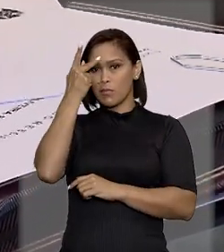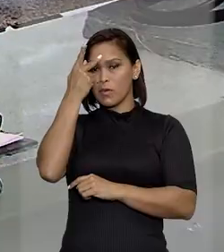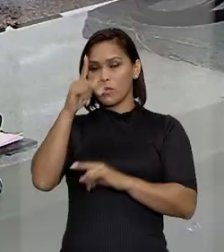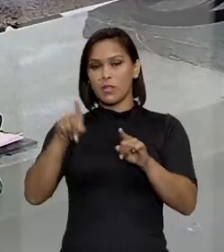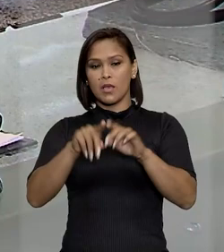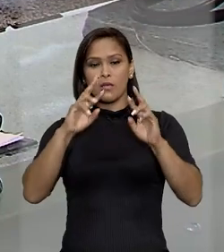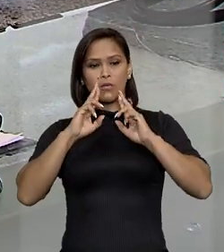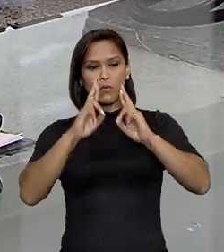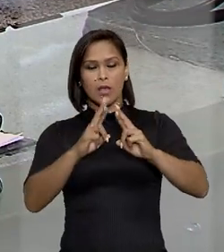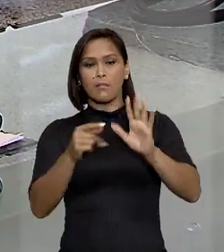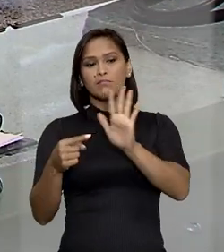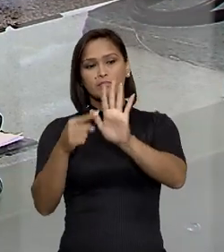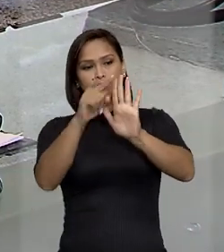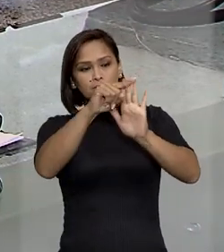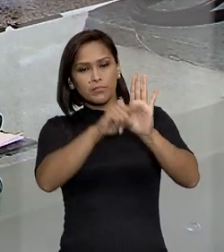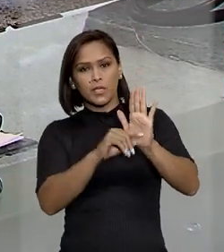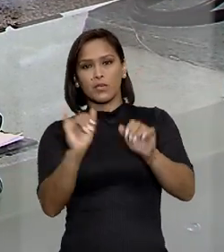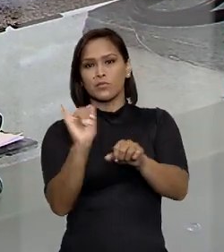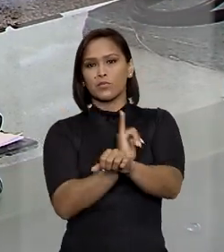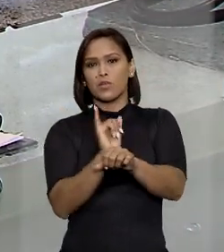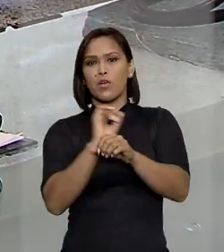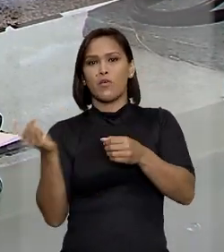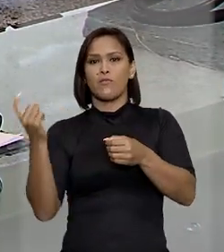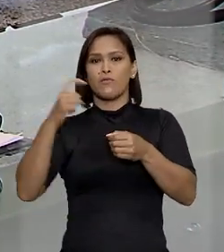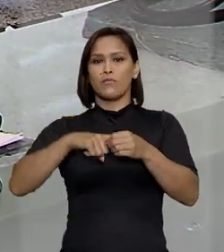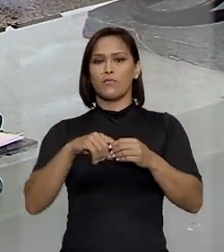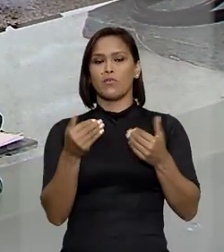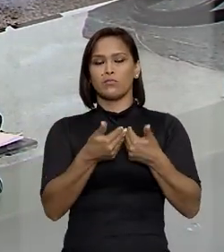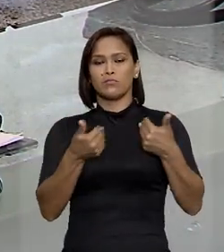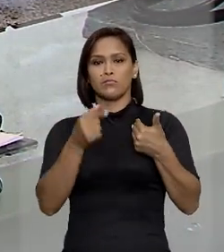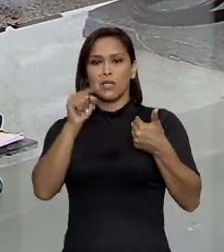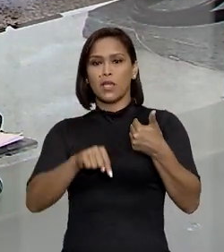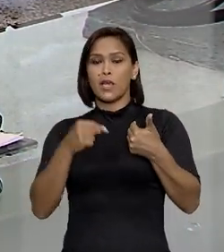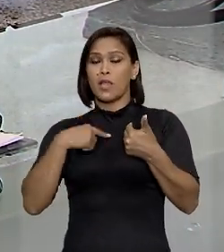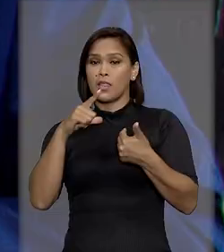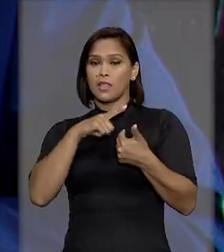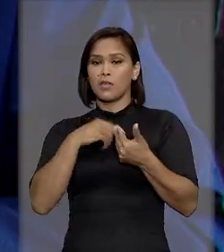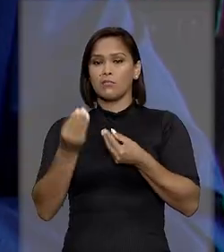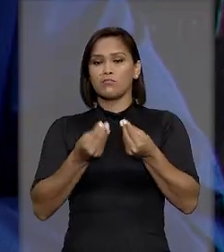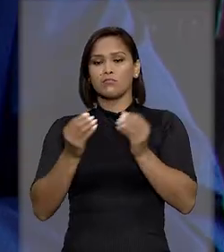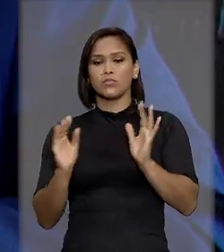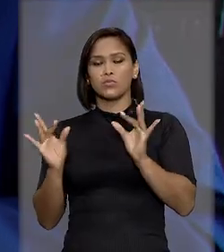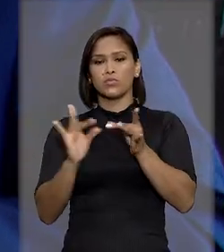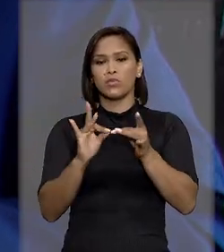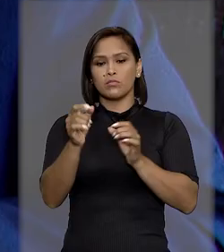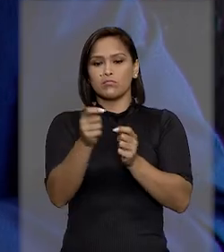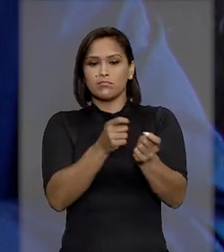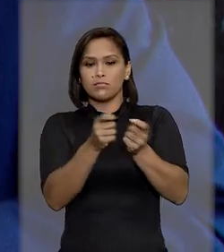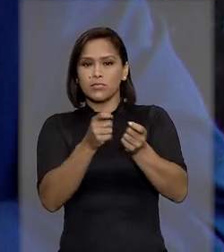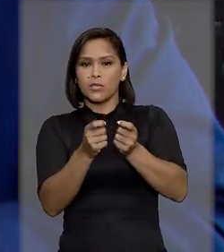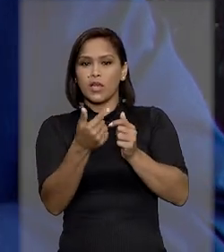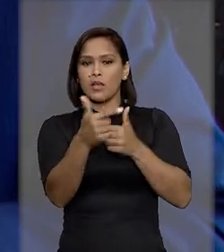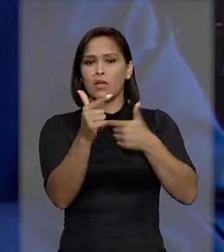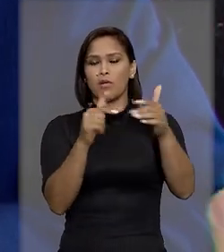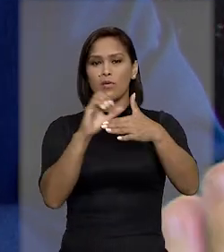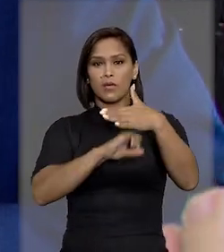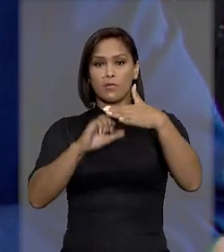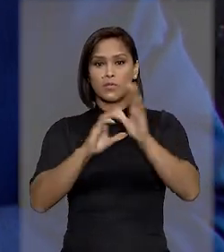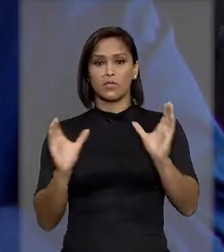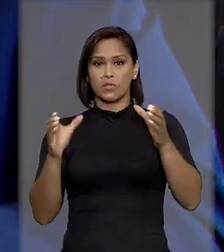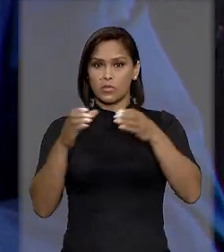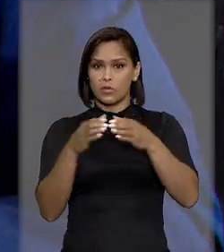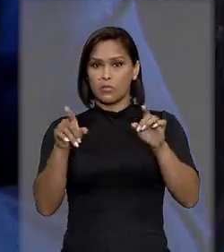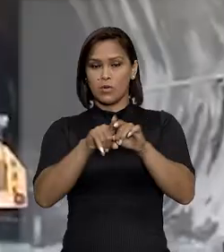São Paulo, a despeito da apresentação de seu plano de recuperação em separado, pois ela tem como sócias controladoras as demais